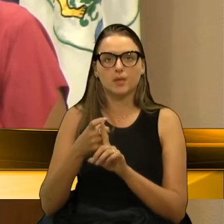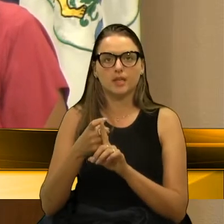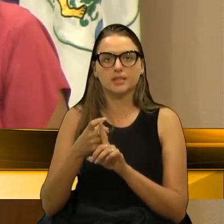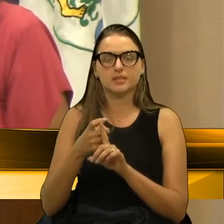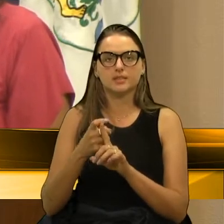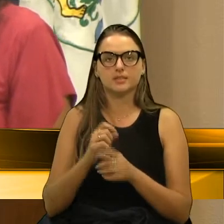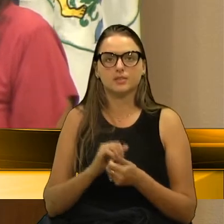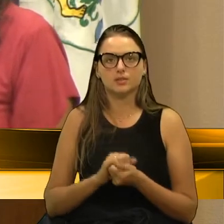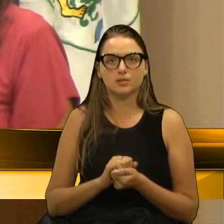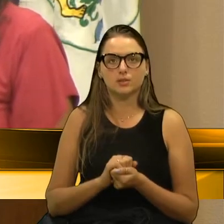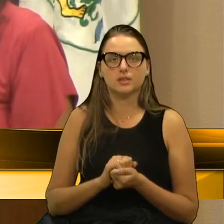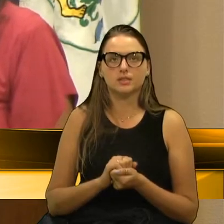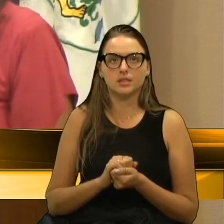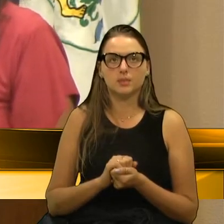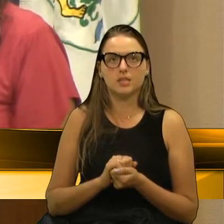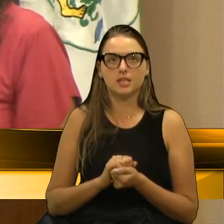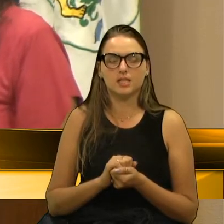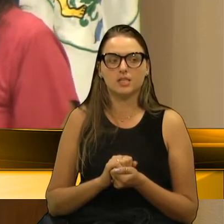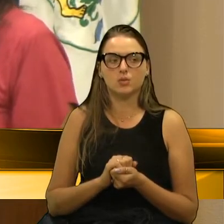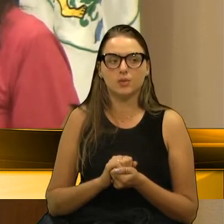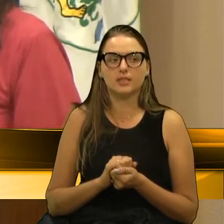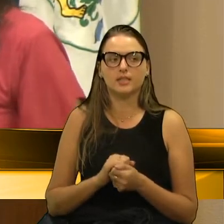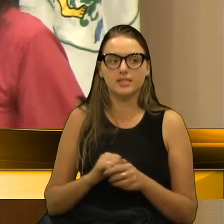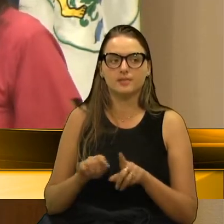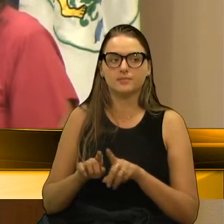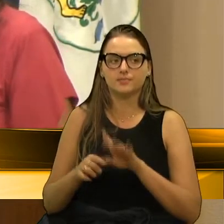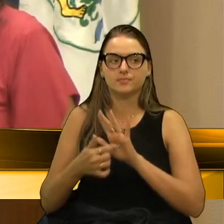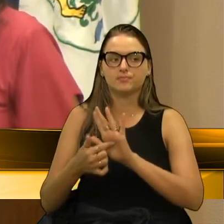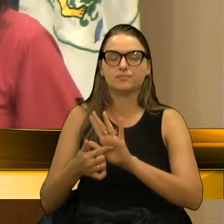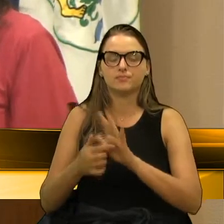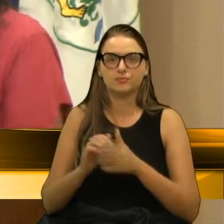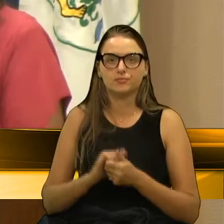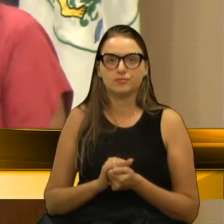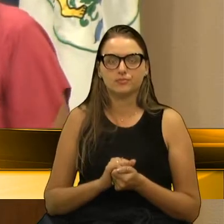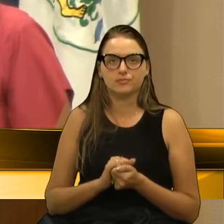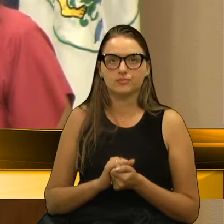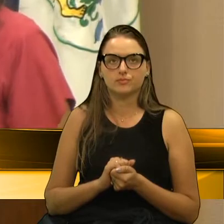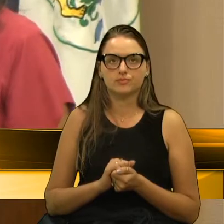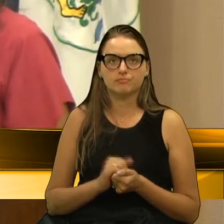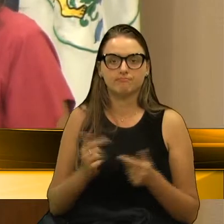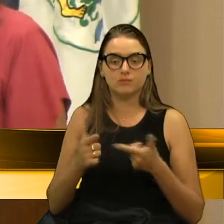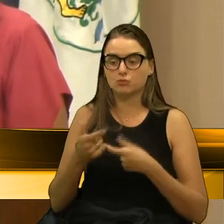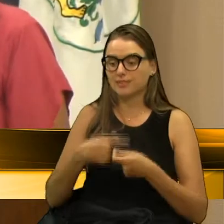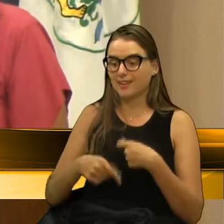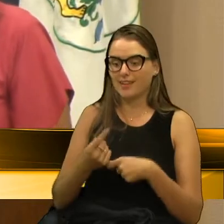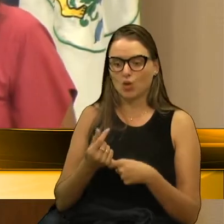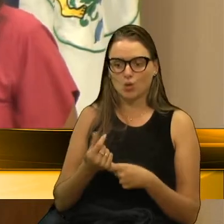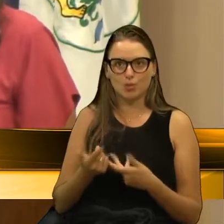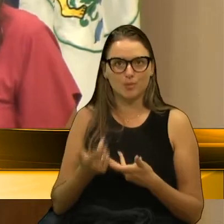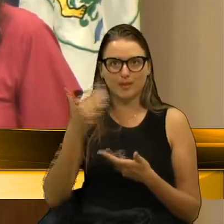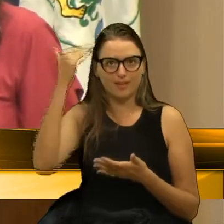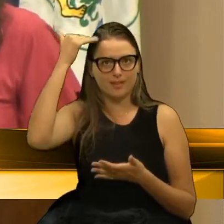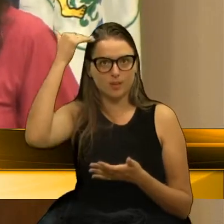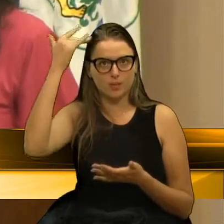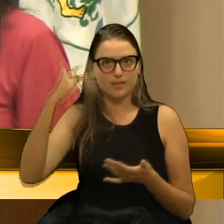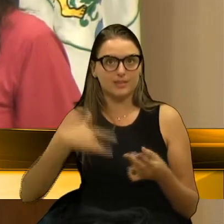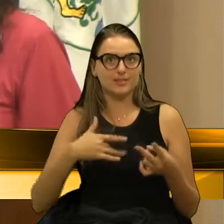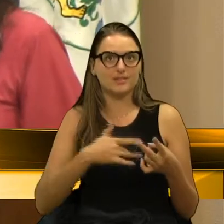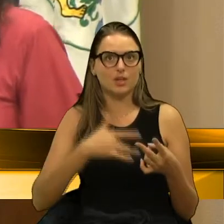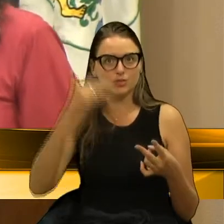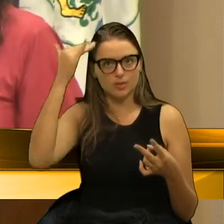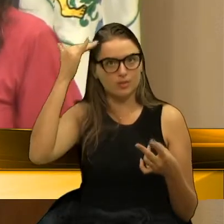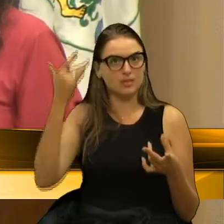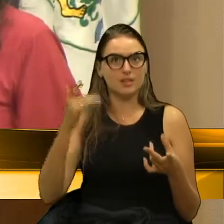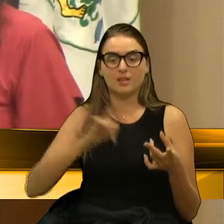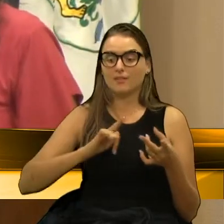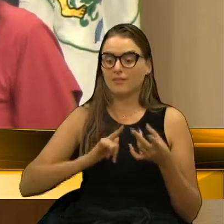E, nesse período, não tem economia que aguente, saúde que aguente. A gente vai empilhar